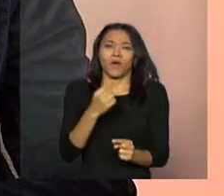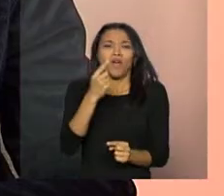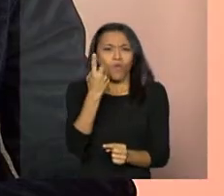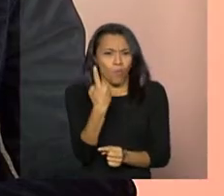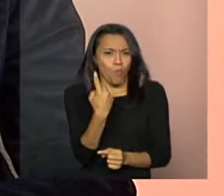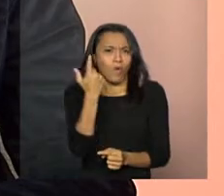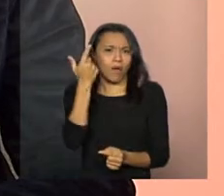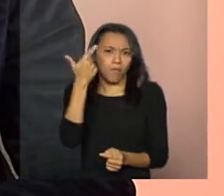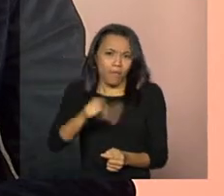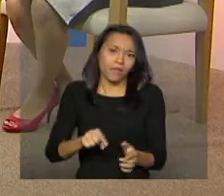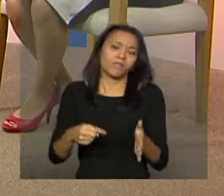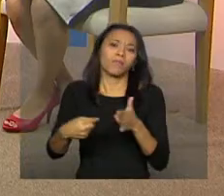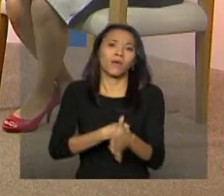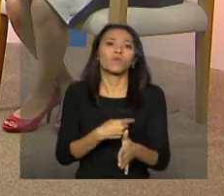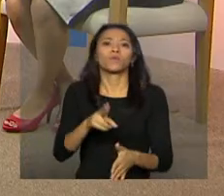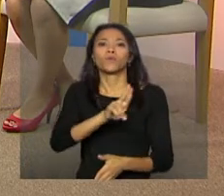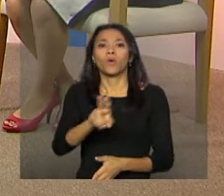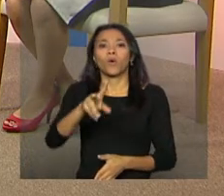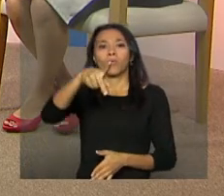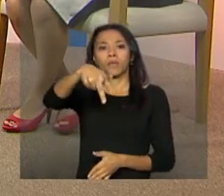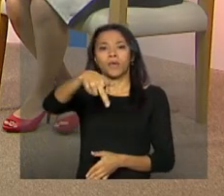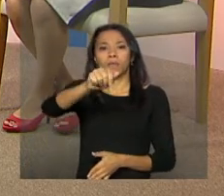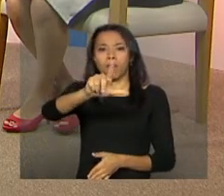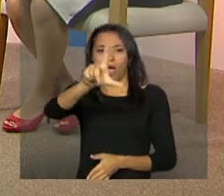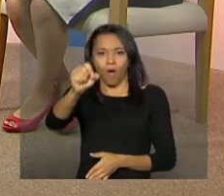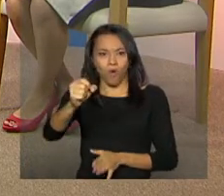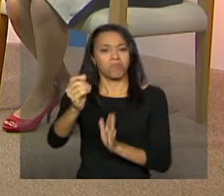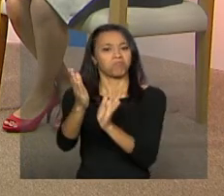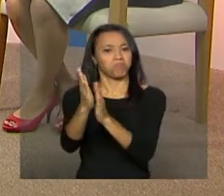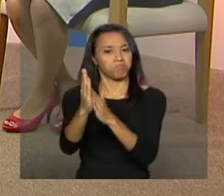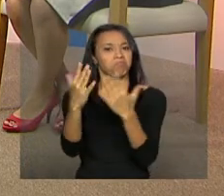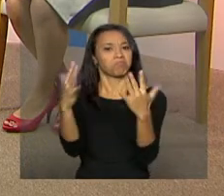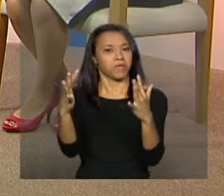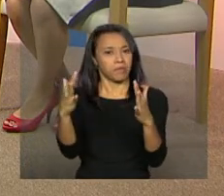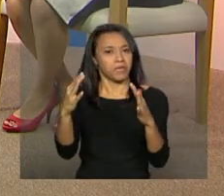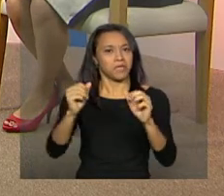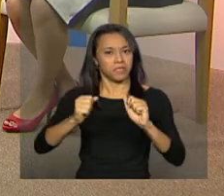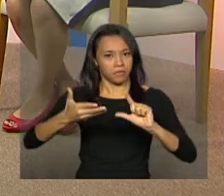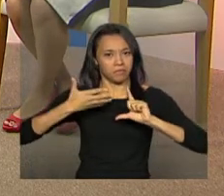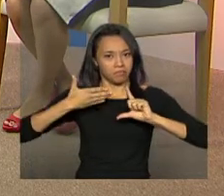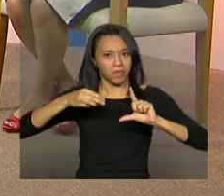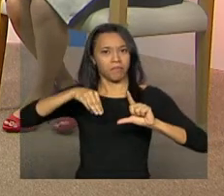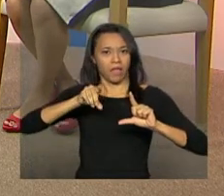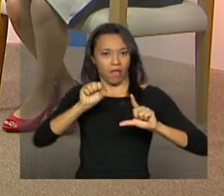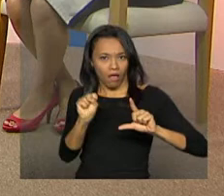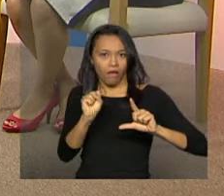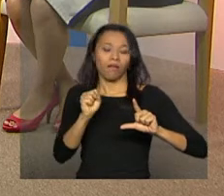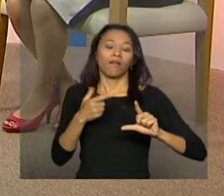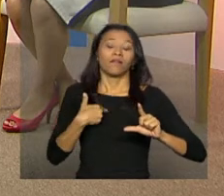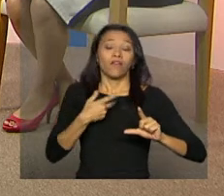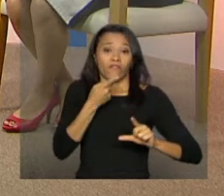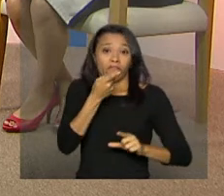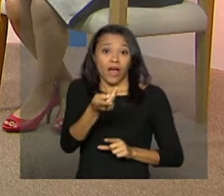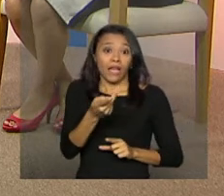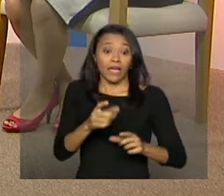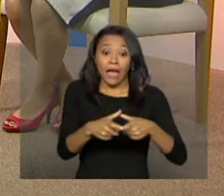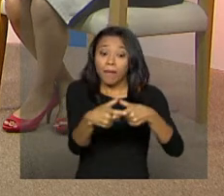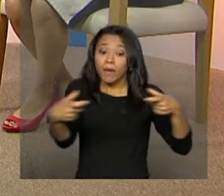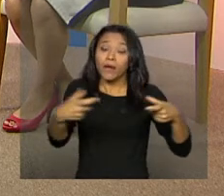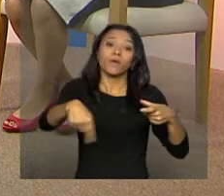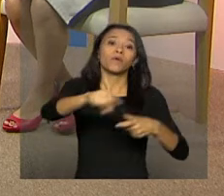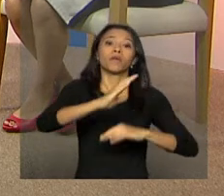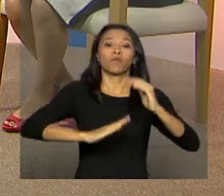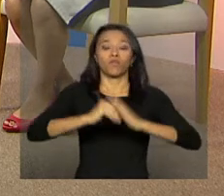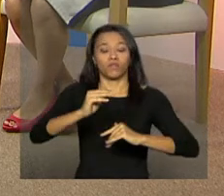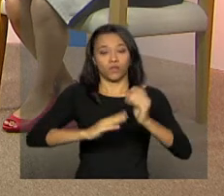aqui do Luiz Paulo, ele parabeniza o programa, a gente agradece vocês. Certifico que a maioria dos servidores do SUAS da cidade